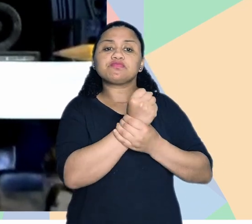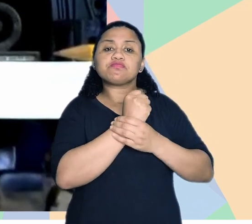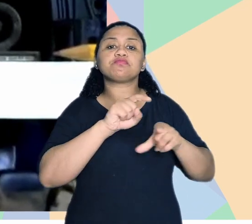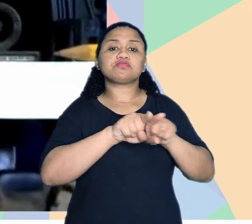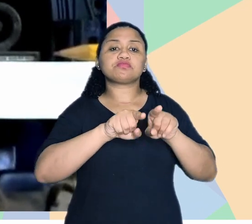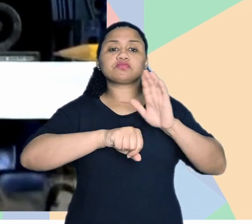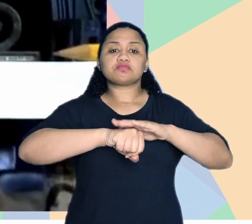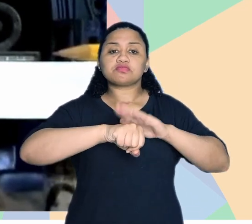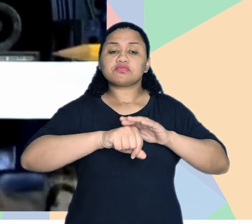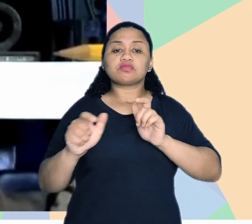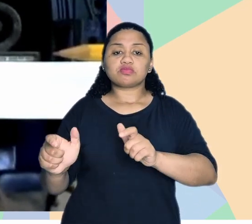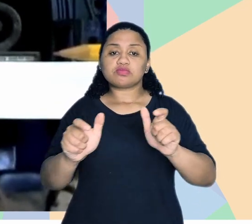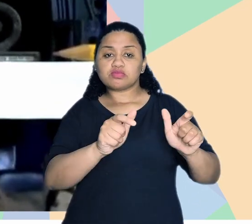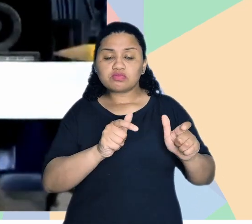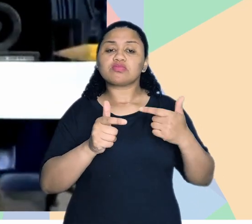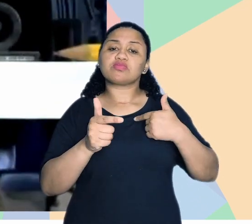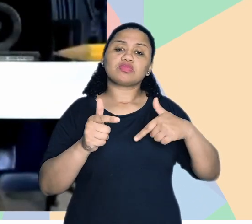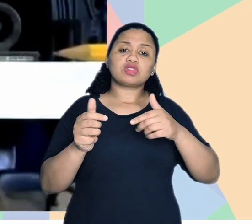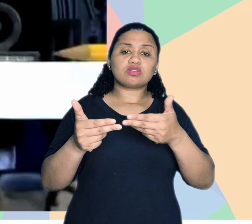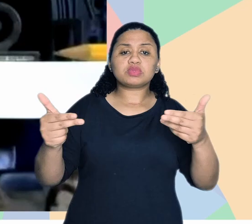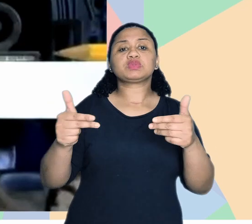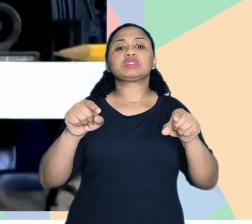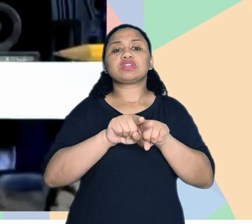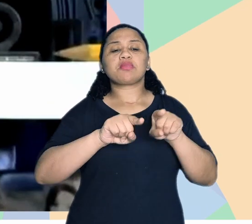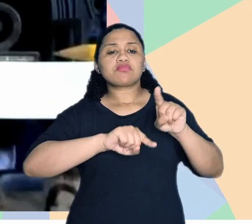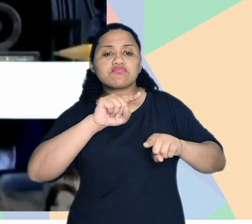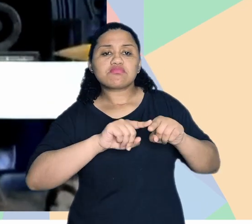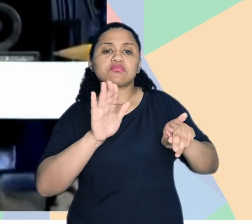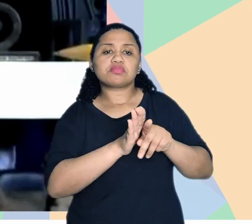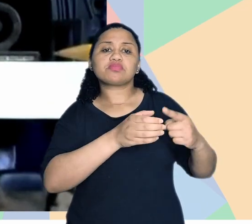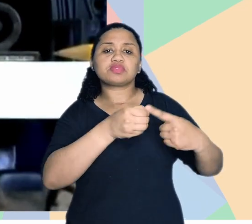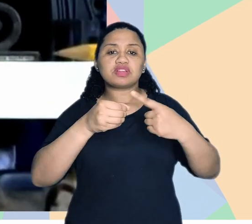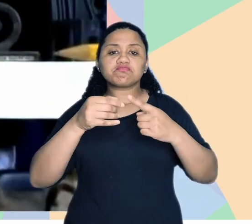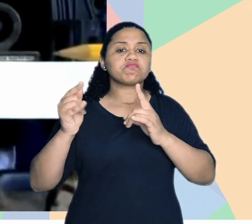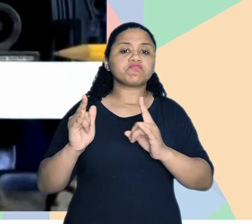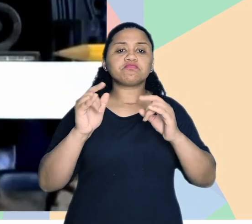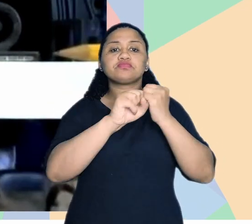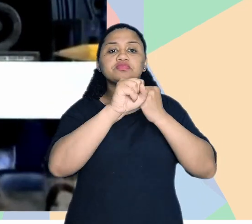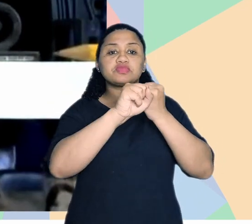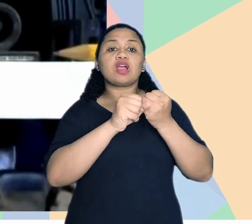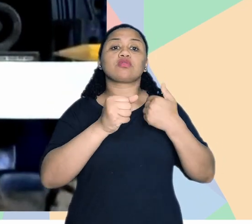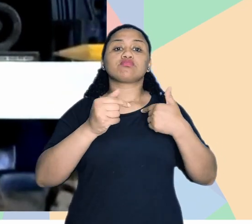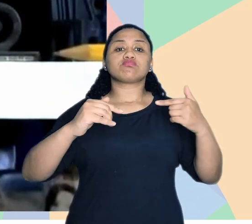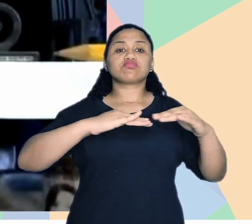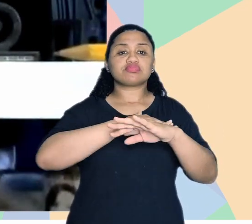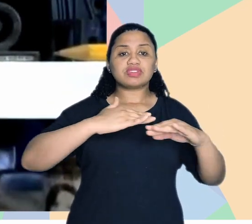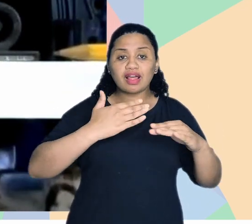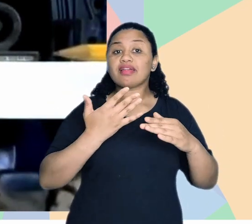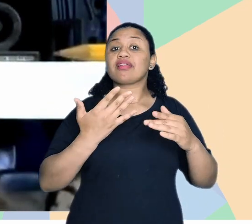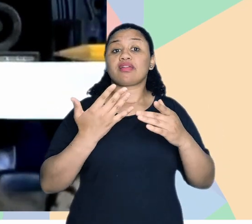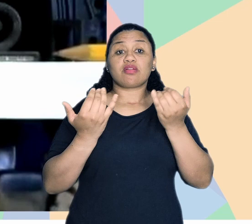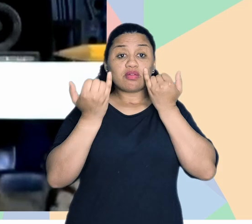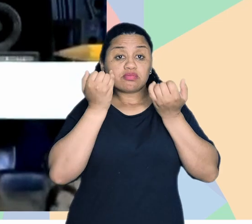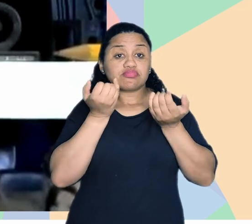e autonomia de espaços, mobiliário, equipamentos urbanos, edificações, transportes, e informação